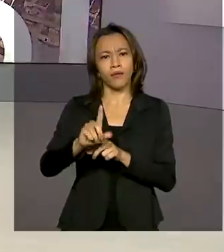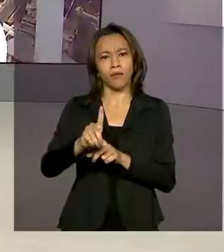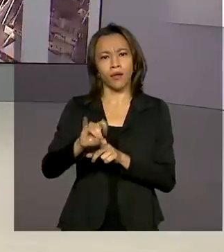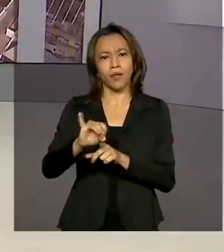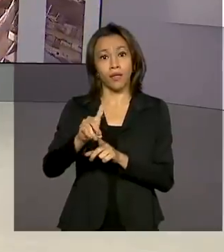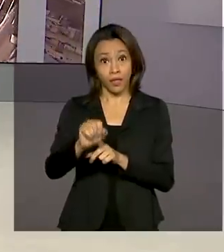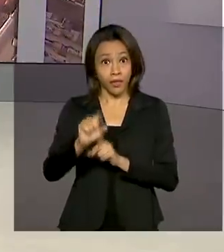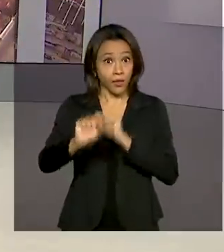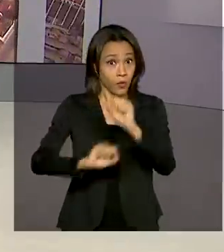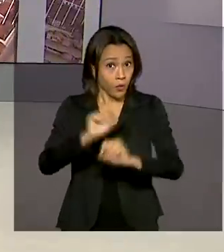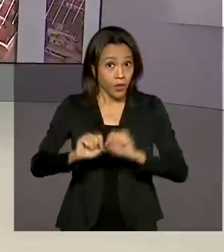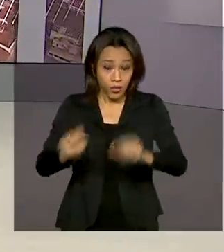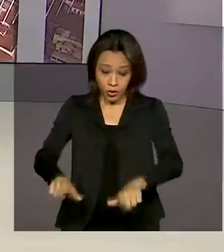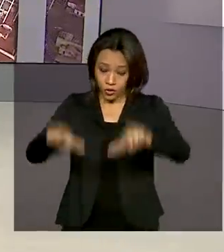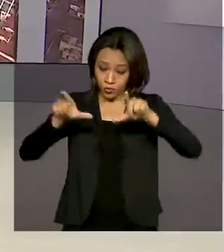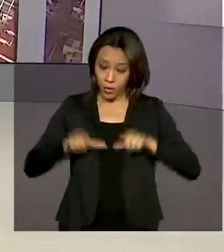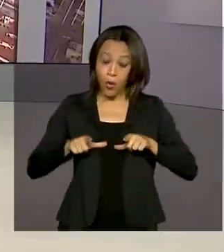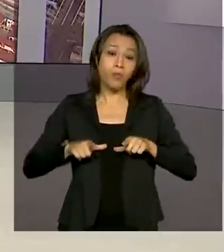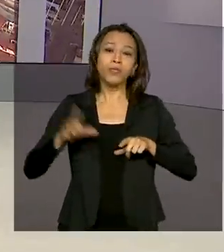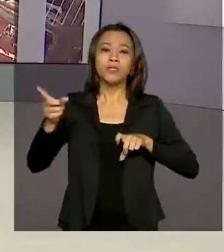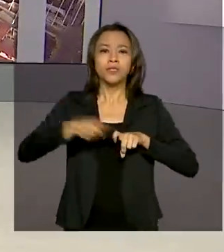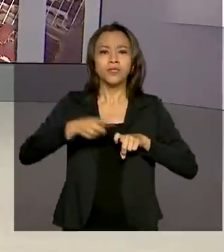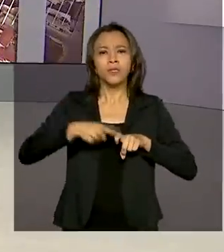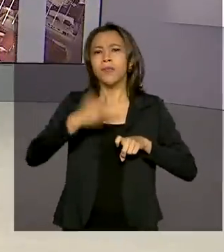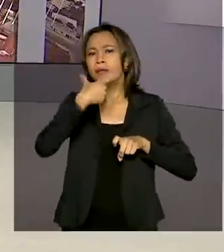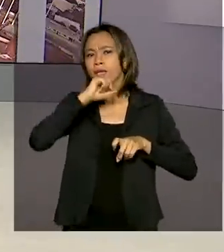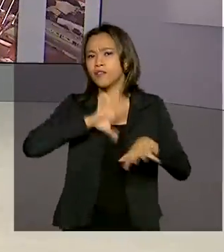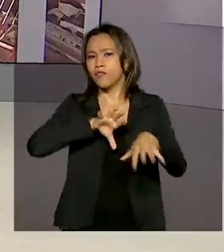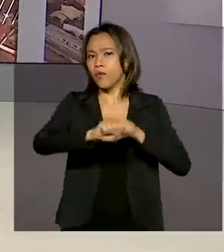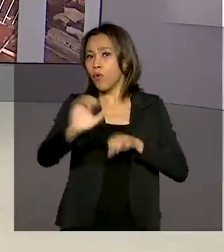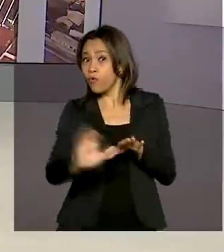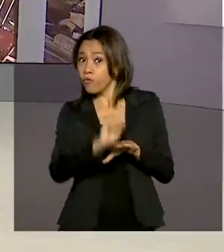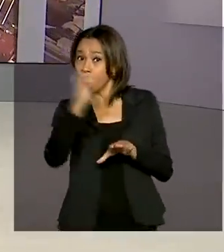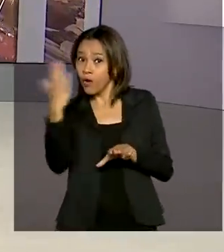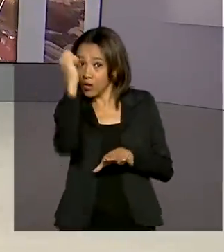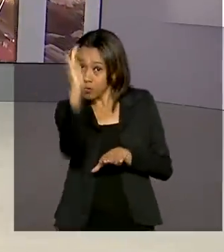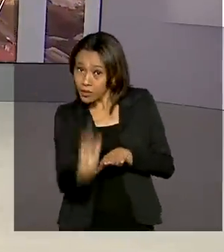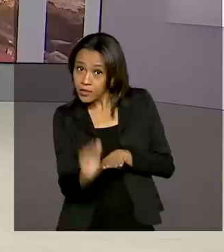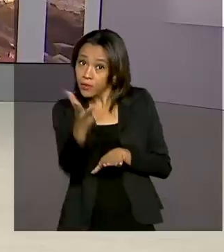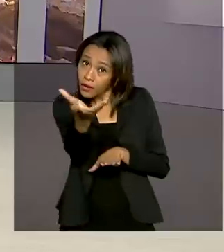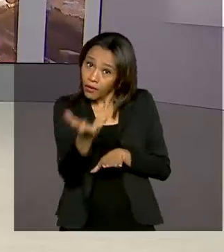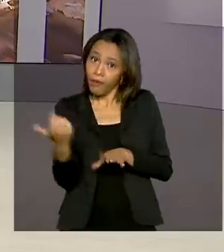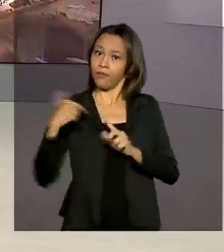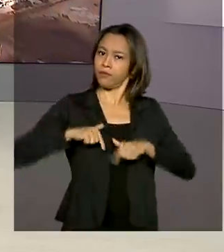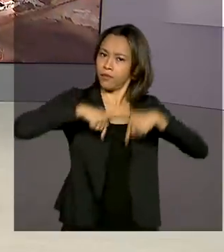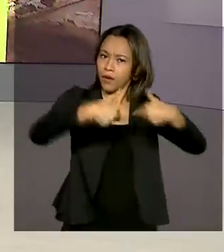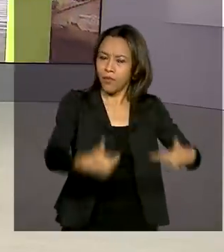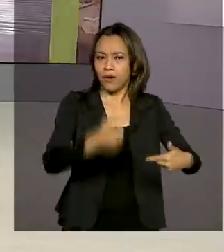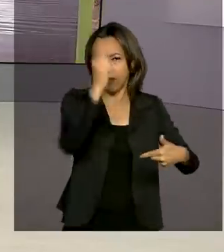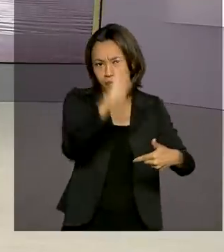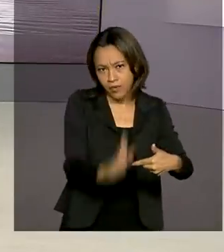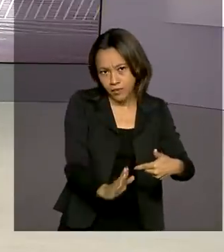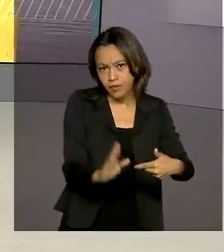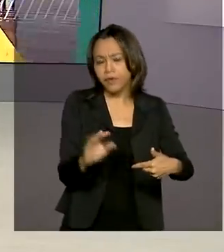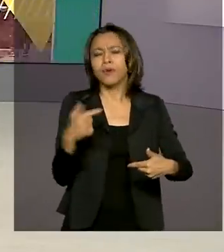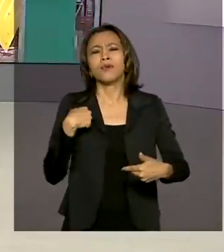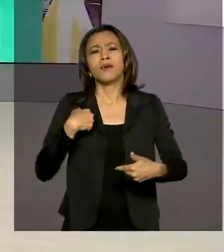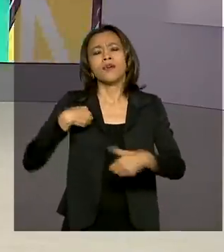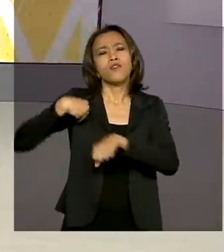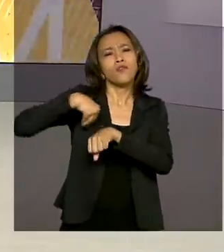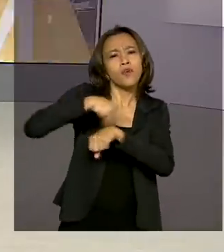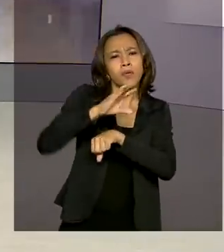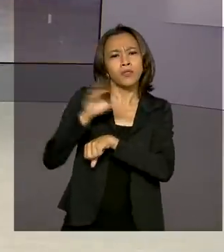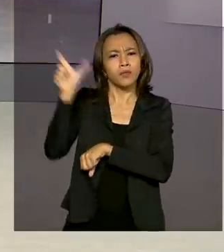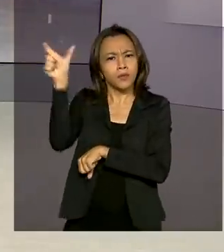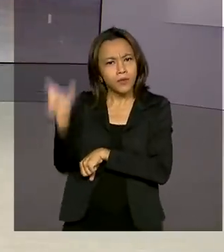Diplomas Médicos para quem se formou em universidades estrangeiras e quer atuar aqui no Brasil. Quem traz ao vivo as informações